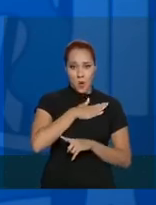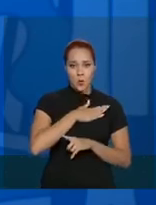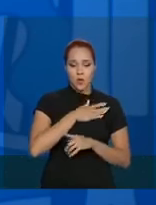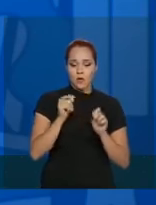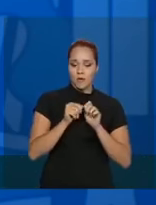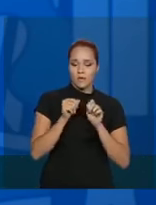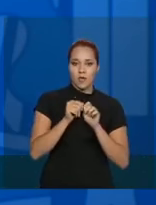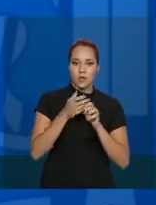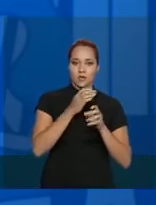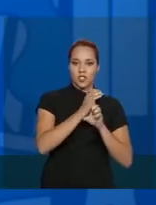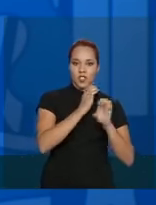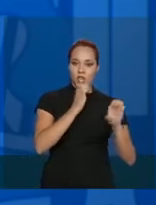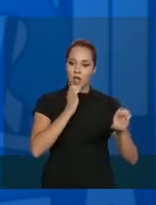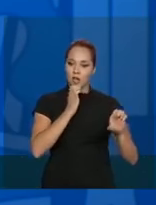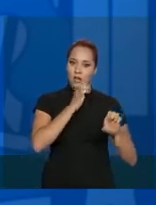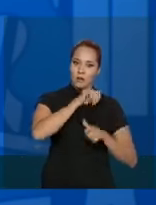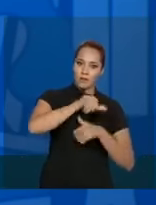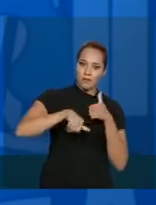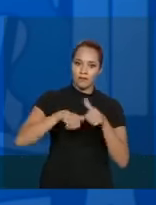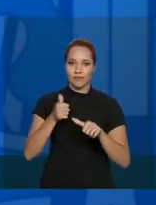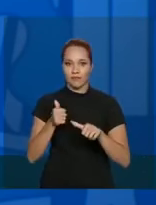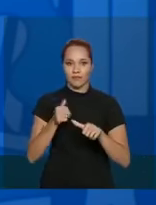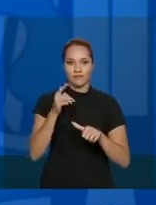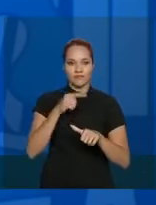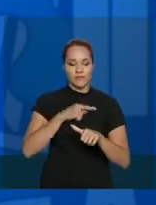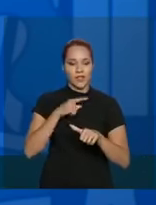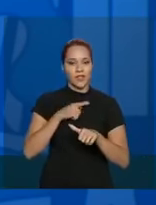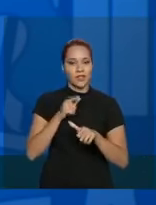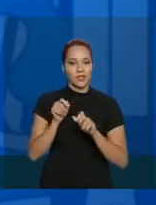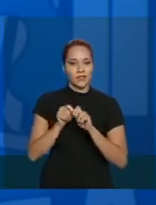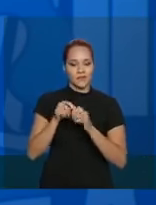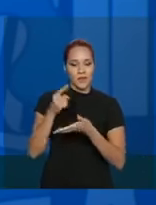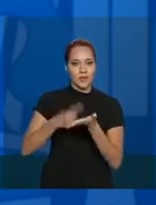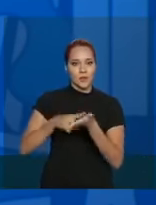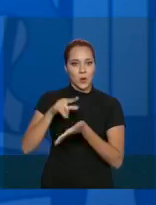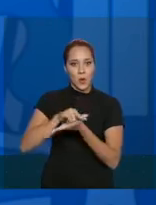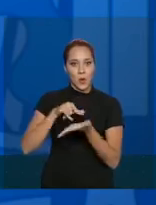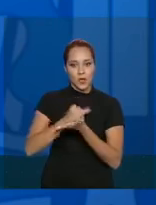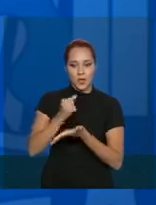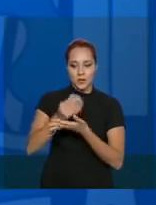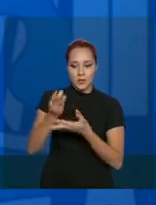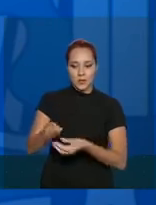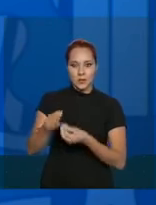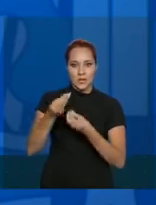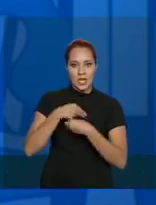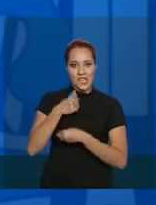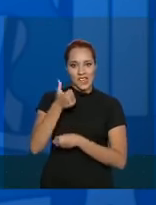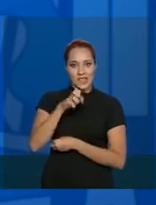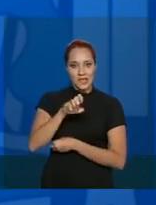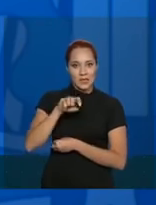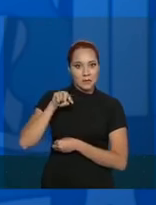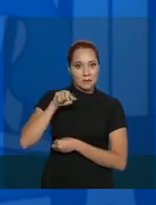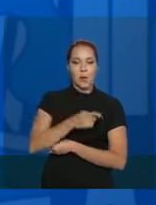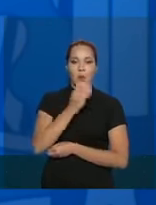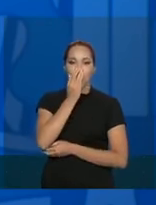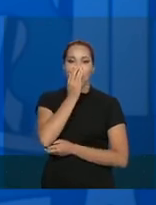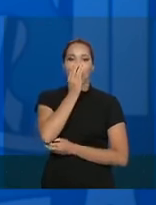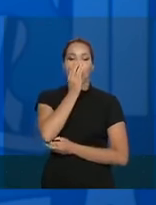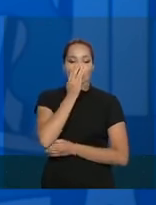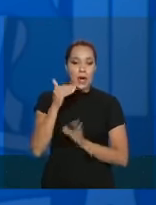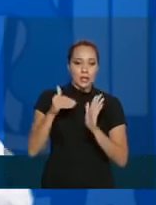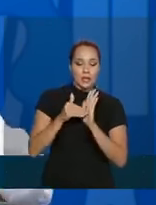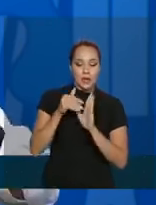engenharia reversa e potencializamos e firmamos contrato para eles nos entregarem 15 mil respiradores até agosto.